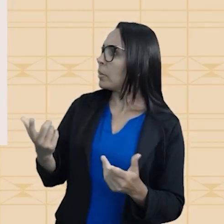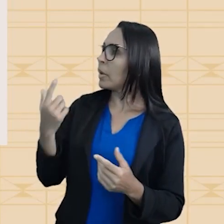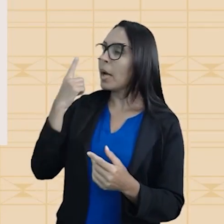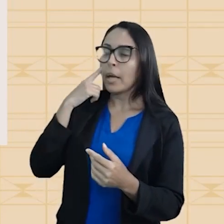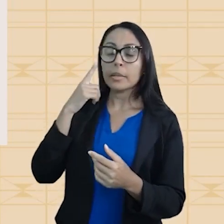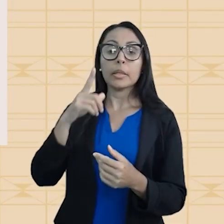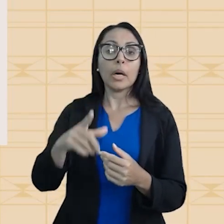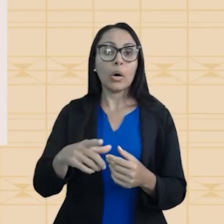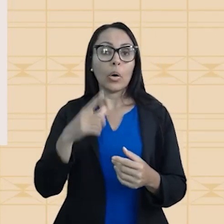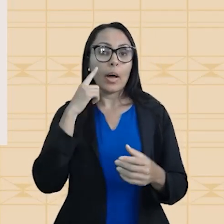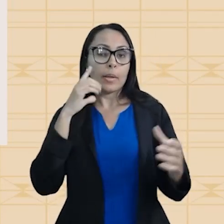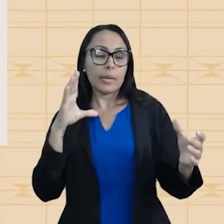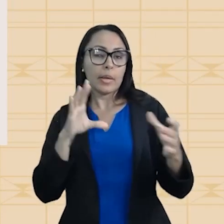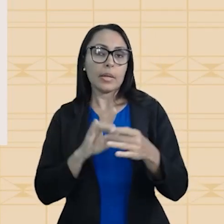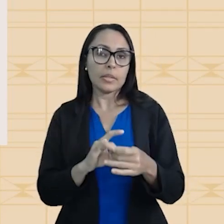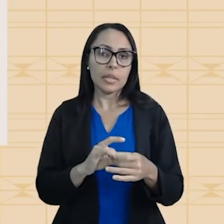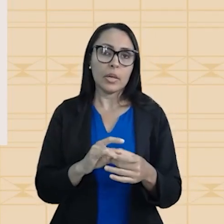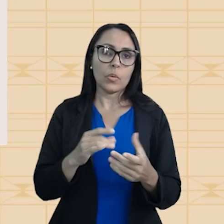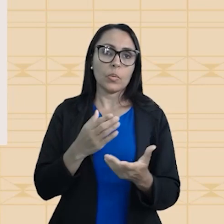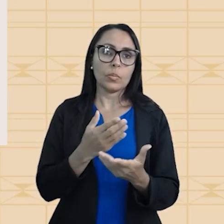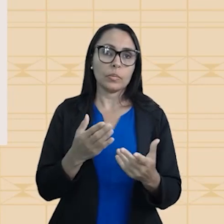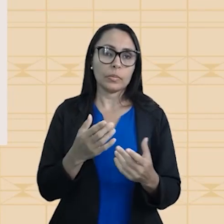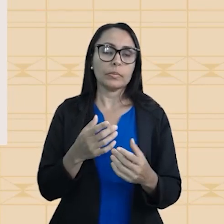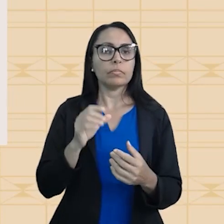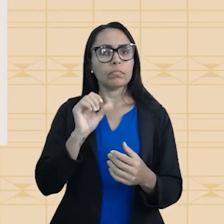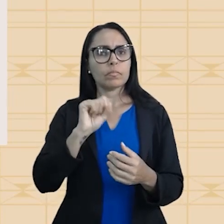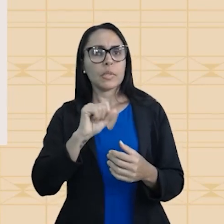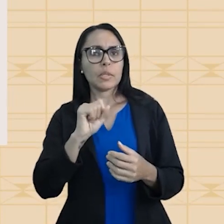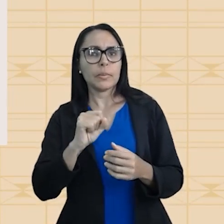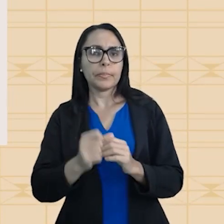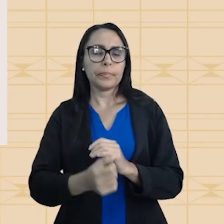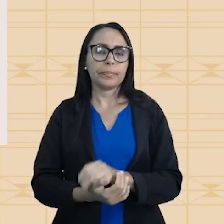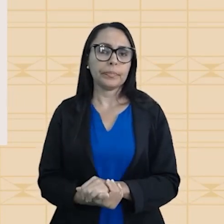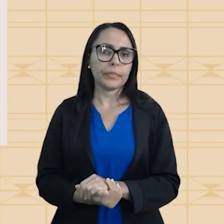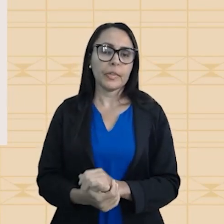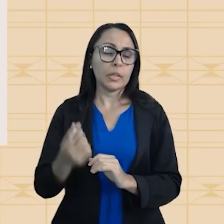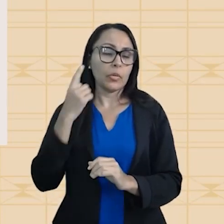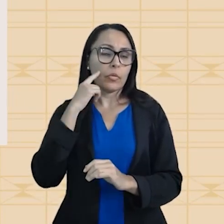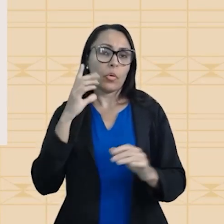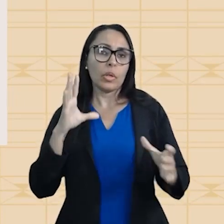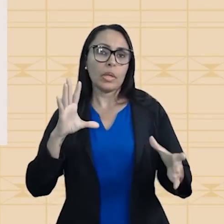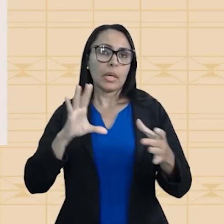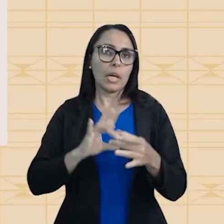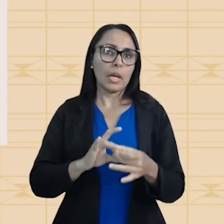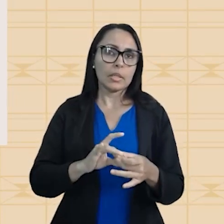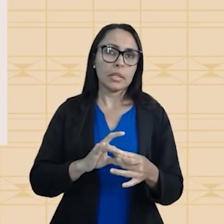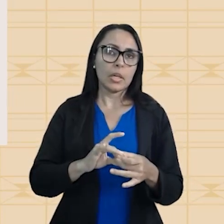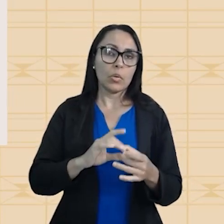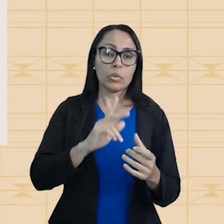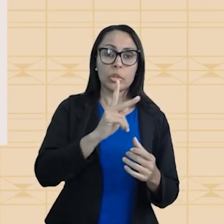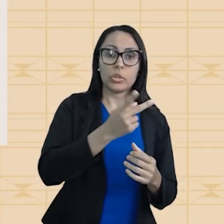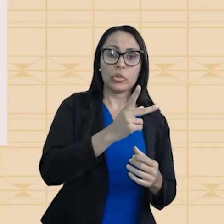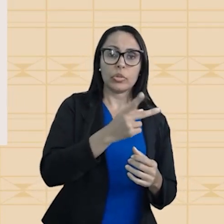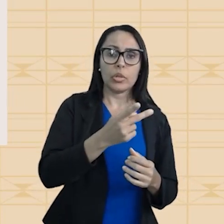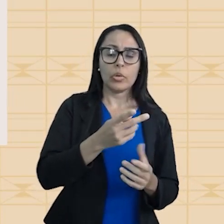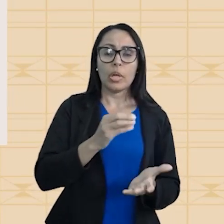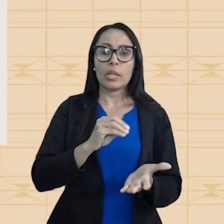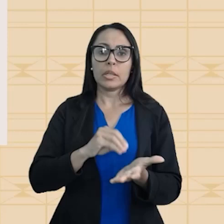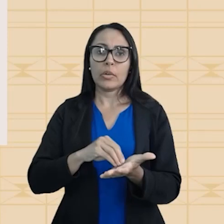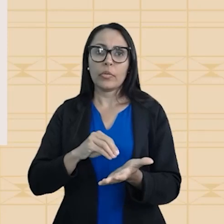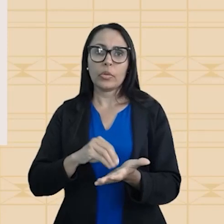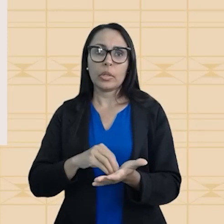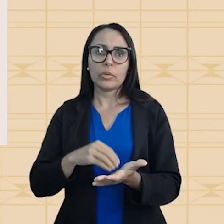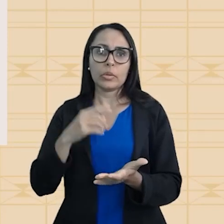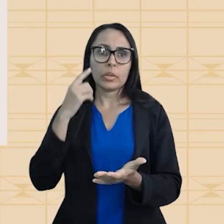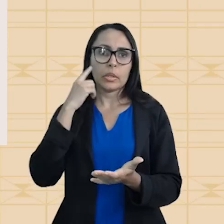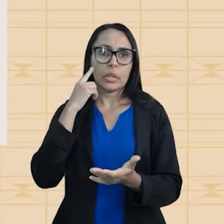Ligação de hidrogênio, polo, de polo. Não é polar? É. Se não for ligação de hidrogênio, só falta quem? É de